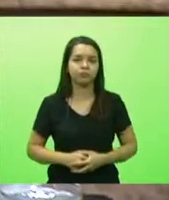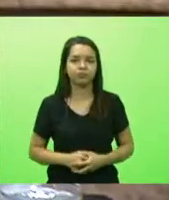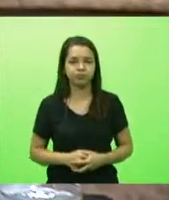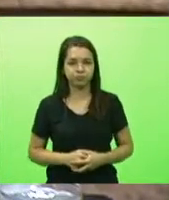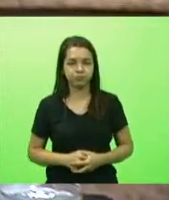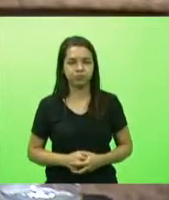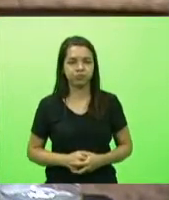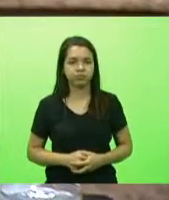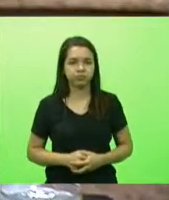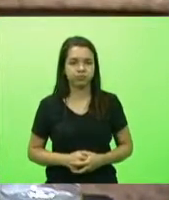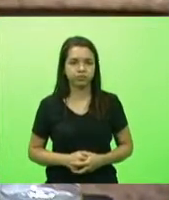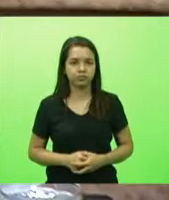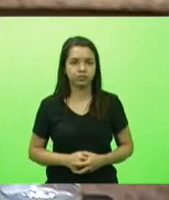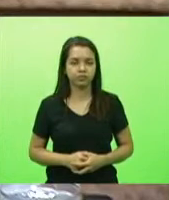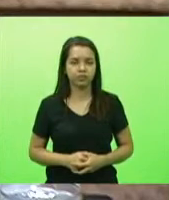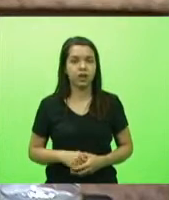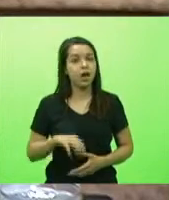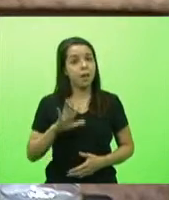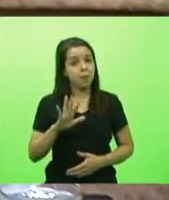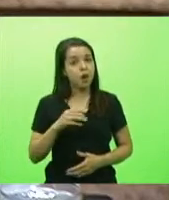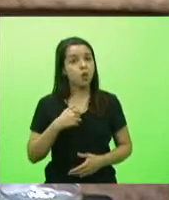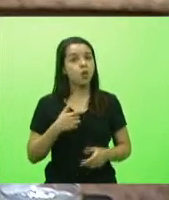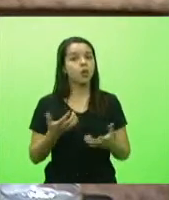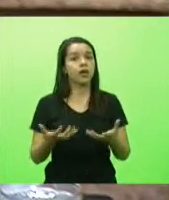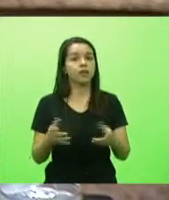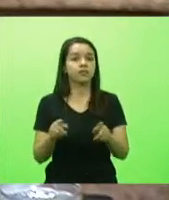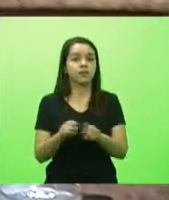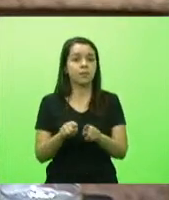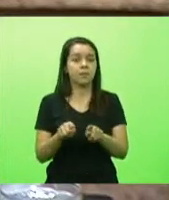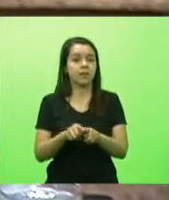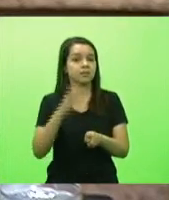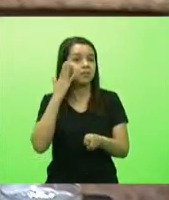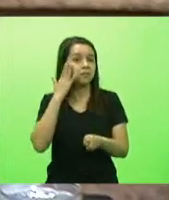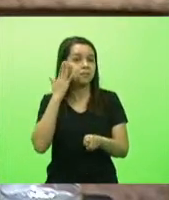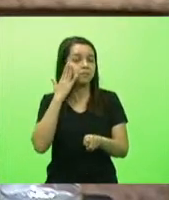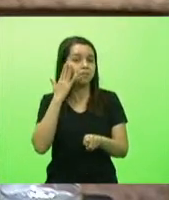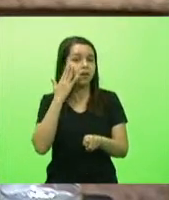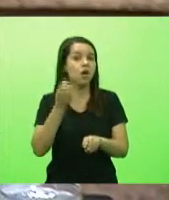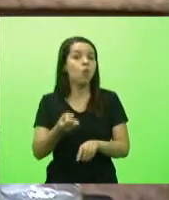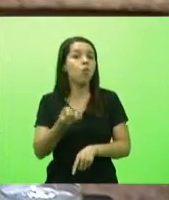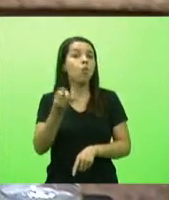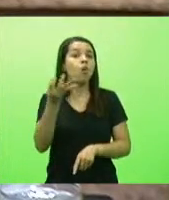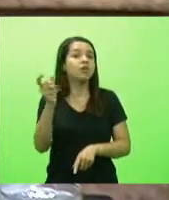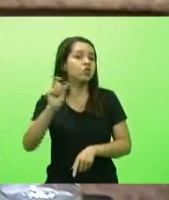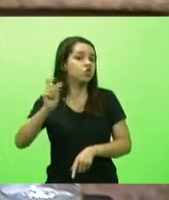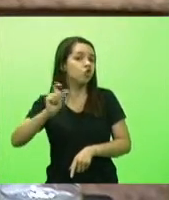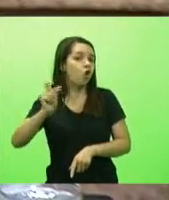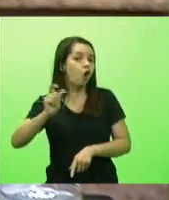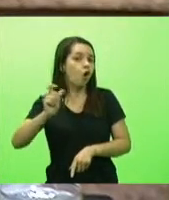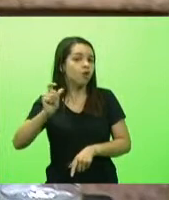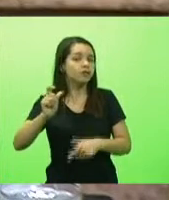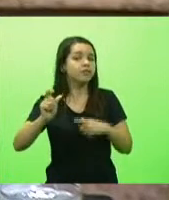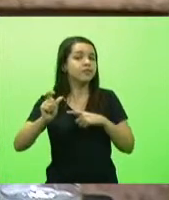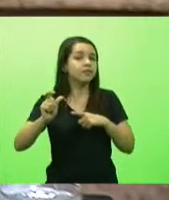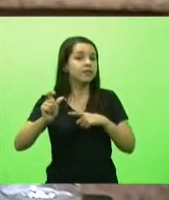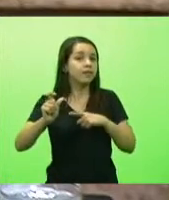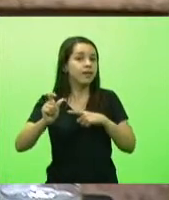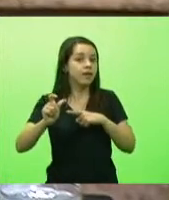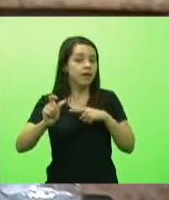por outro lado eu queria saber quantas doses tem o estado estocadas em seu poder